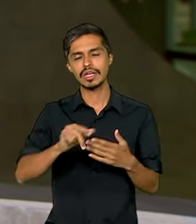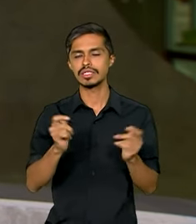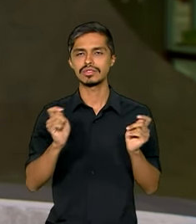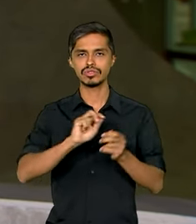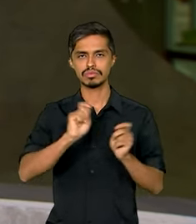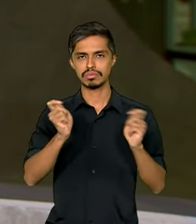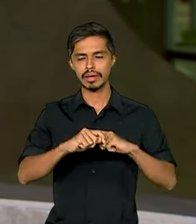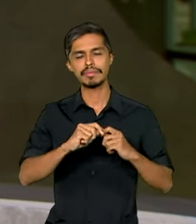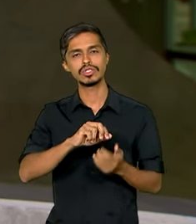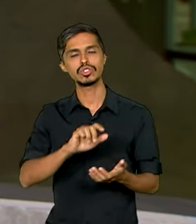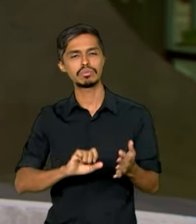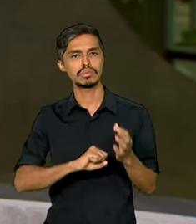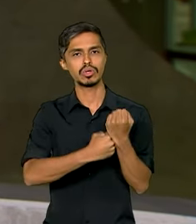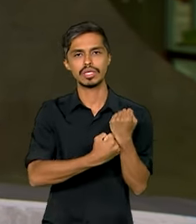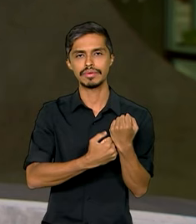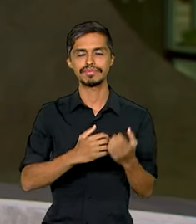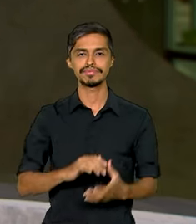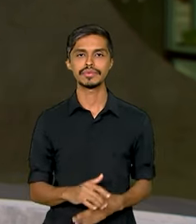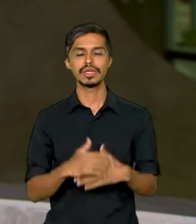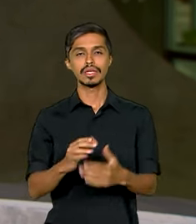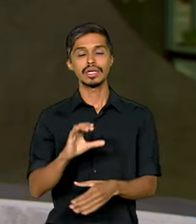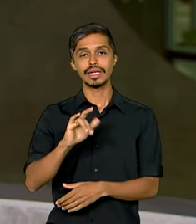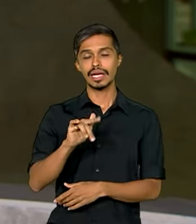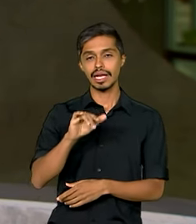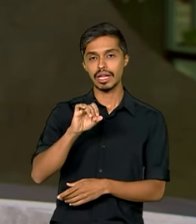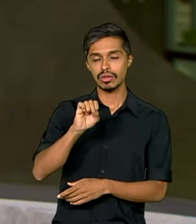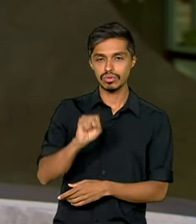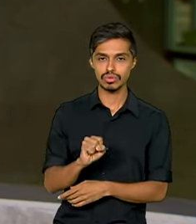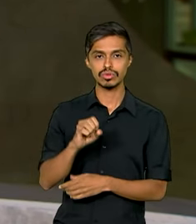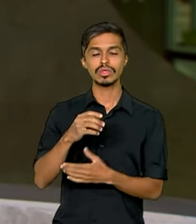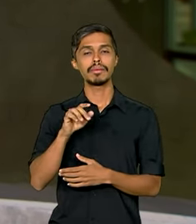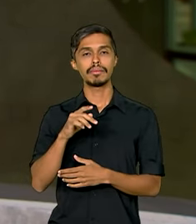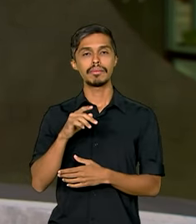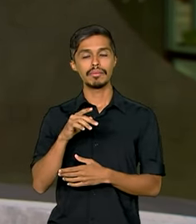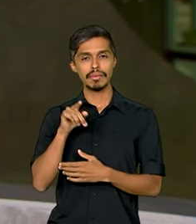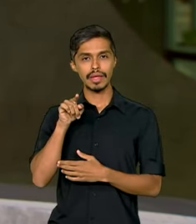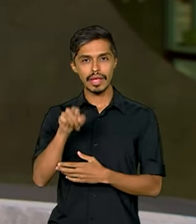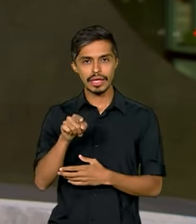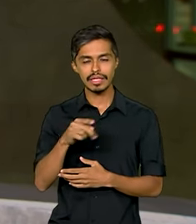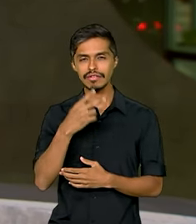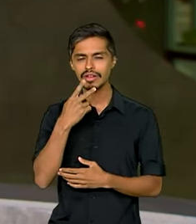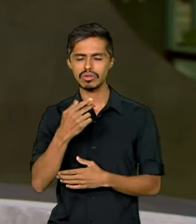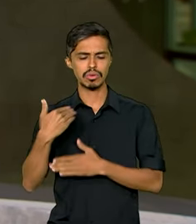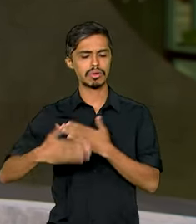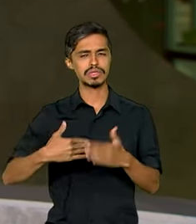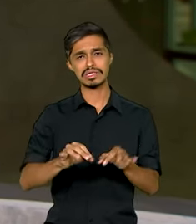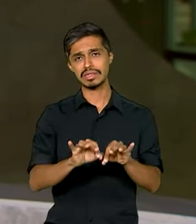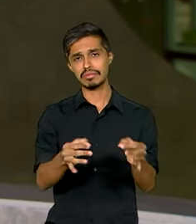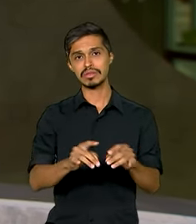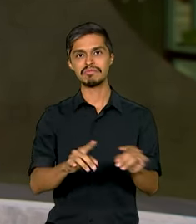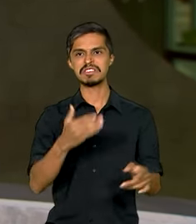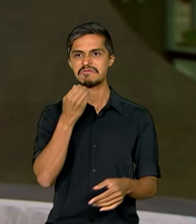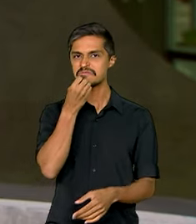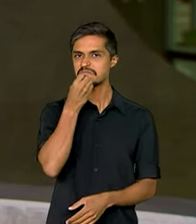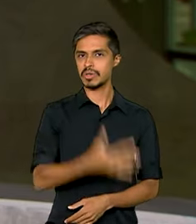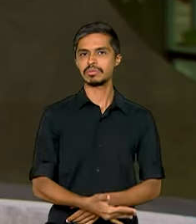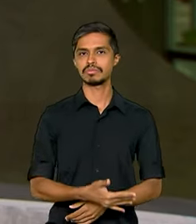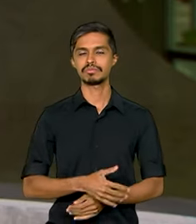Segundo o diretor da Anatel, Carlos Manuel Baigorre, um processo simples, mas eficiente.